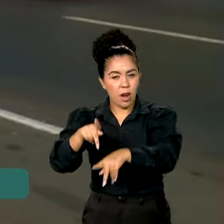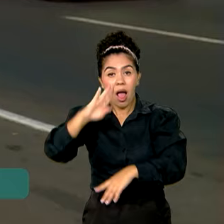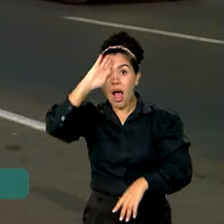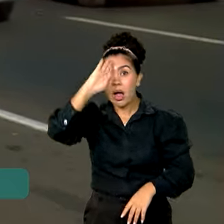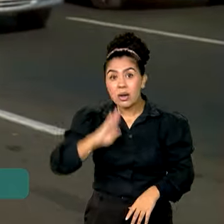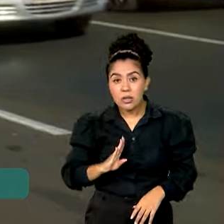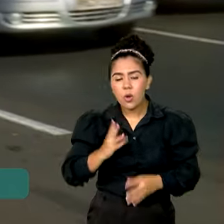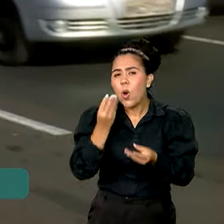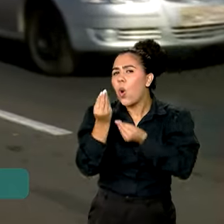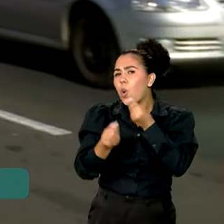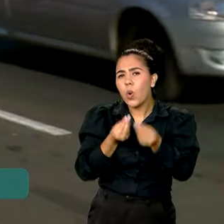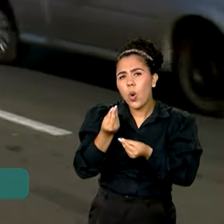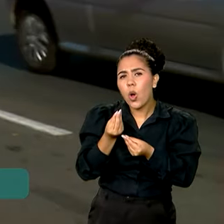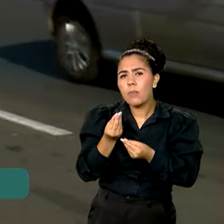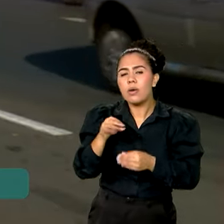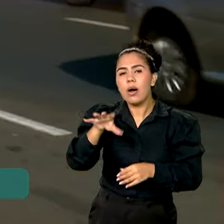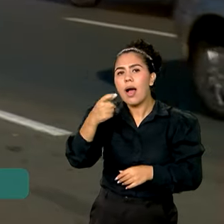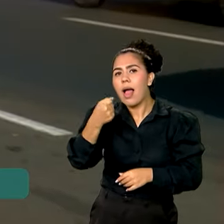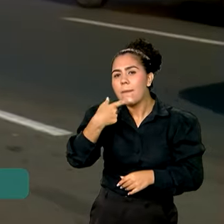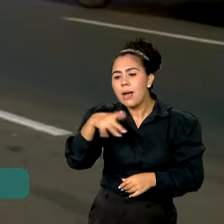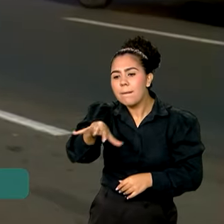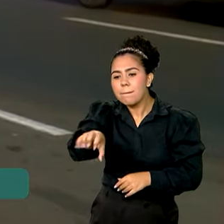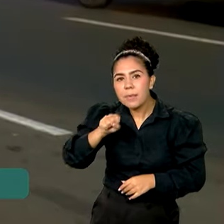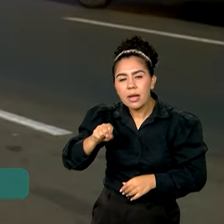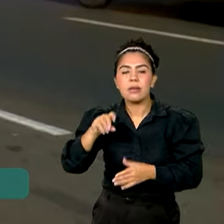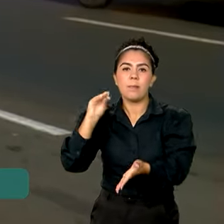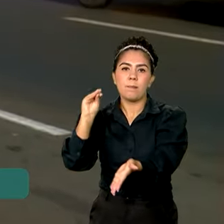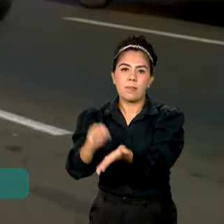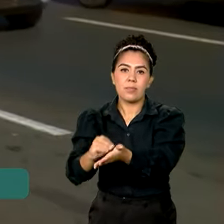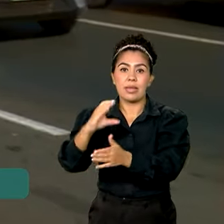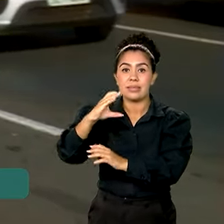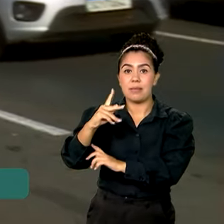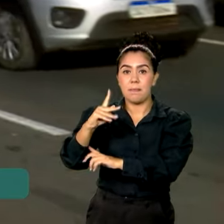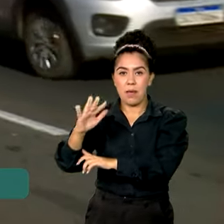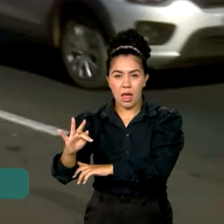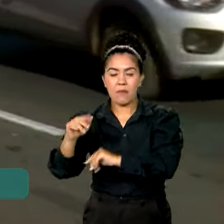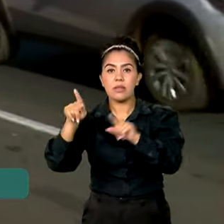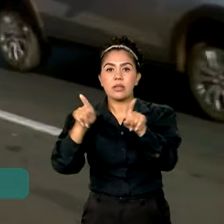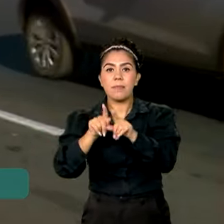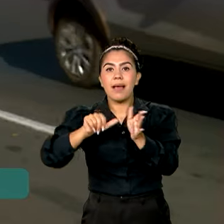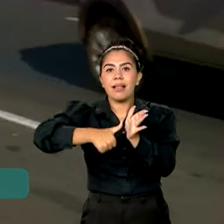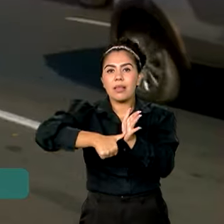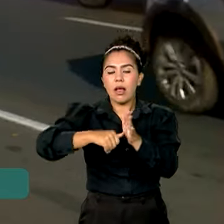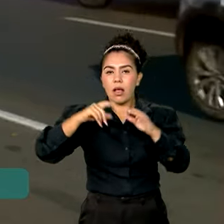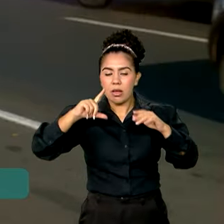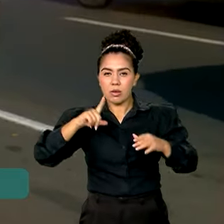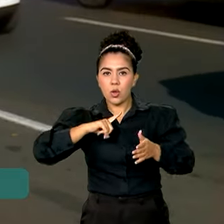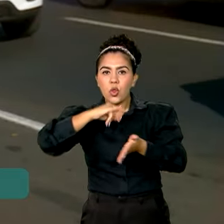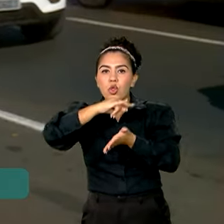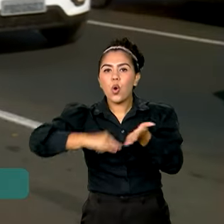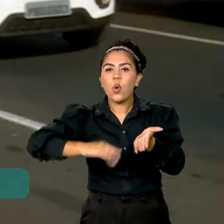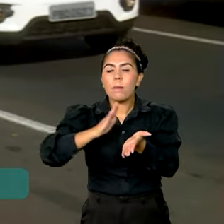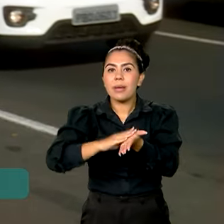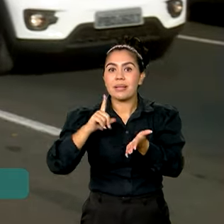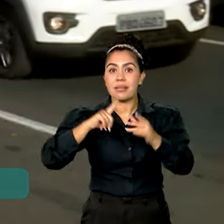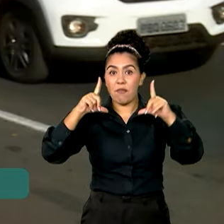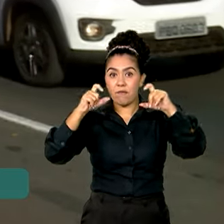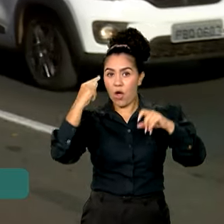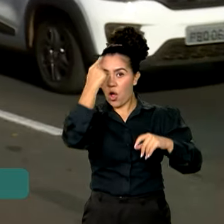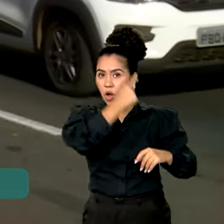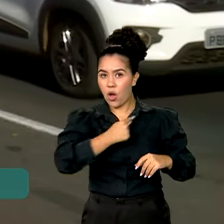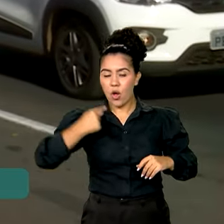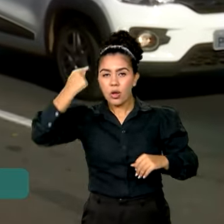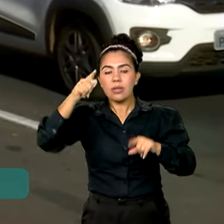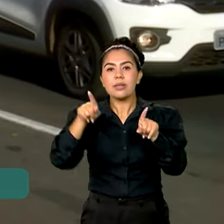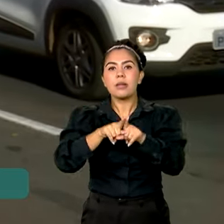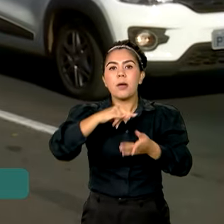retirar o remédio, é preciso apresentar o CPF, um documento original com foto e uma receita médica de no máximo seis